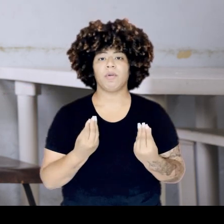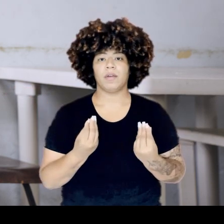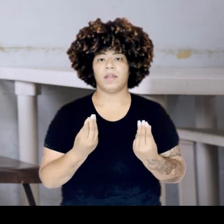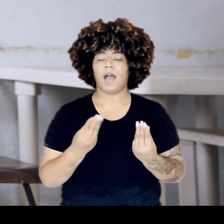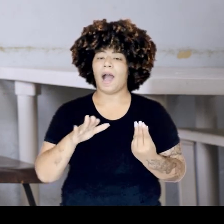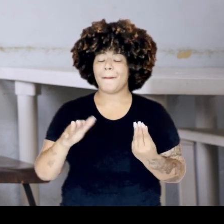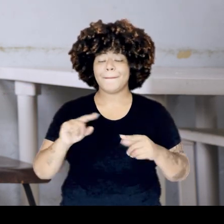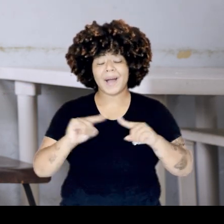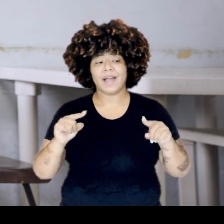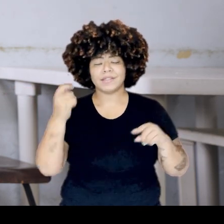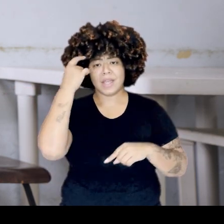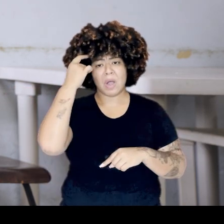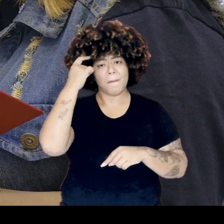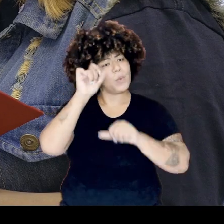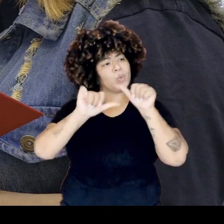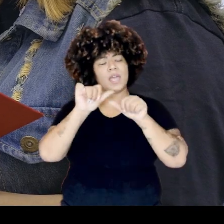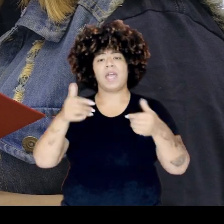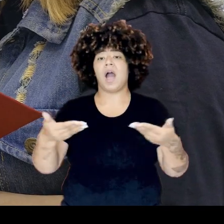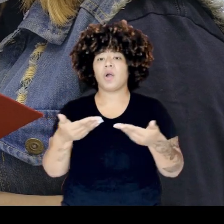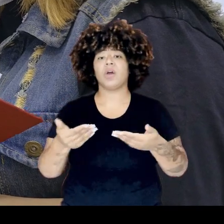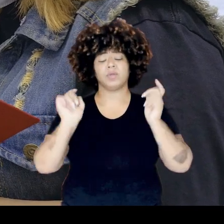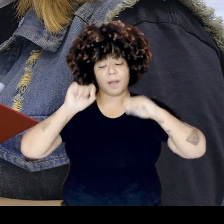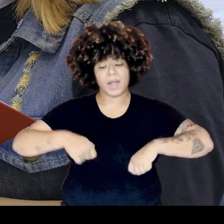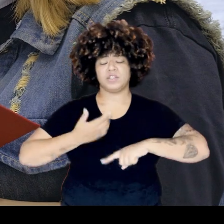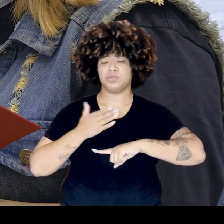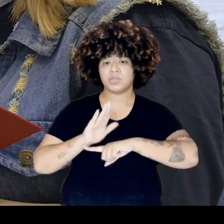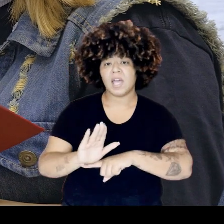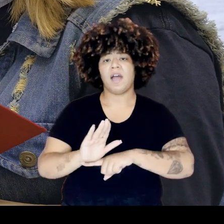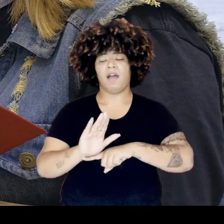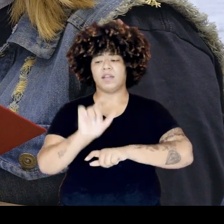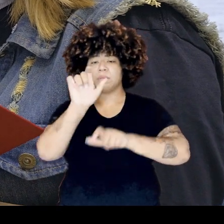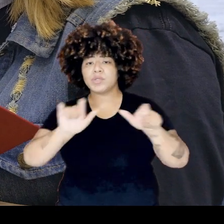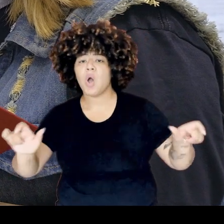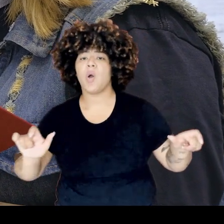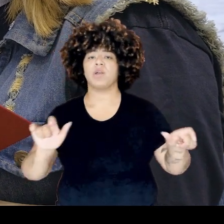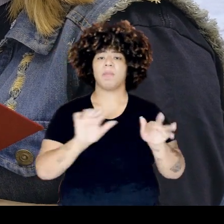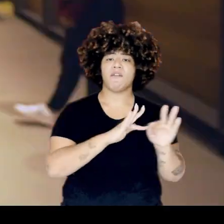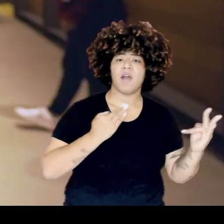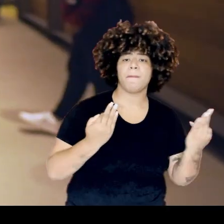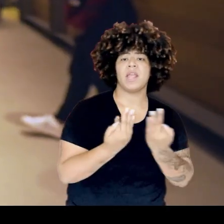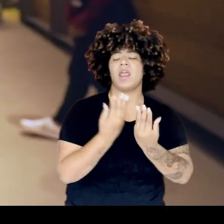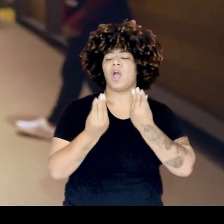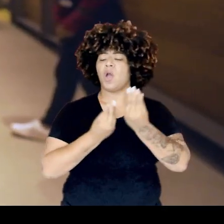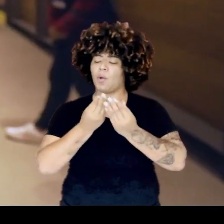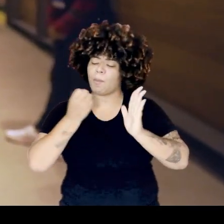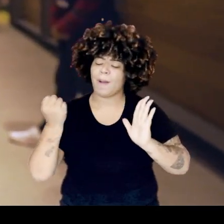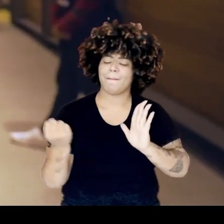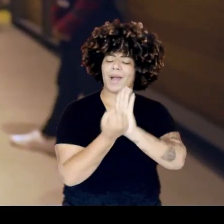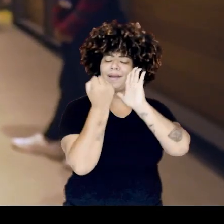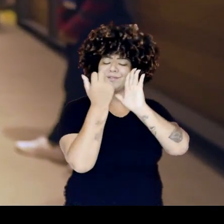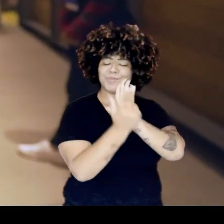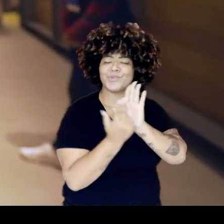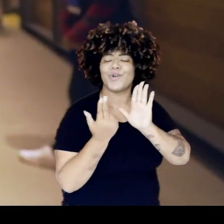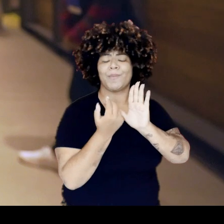que eu quero fazer é para ajudar outras pessoas, minha família e poder deixar como se fosse uma marca, um meu nome escrito